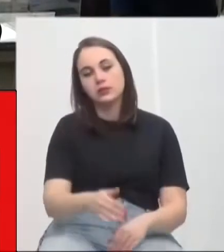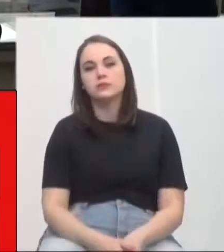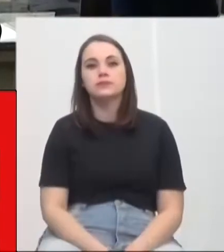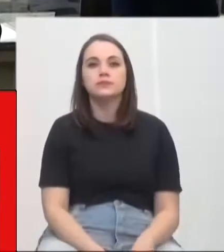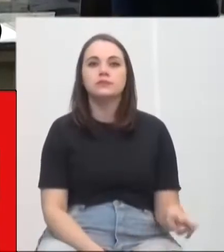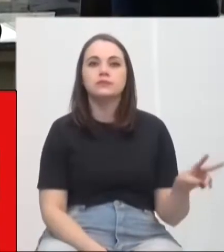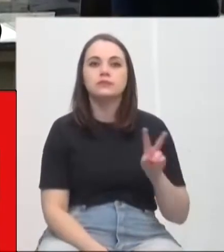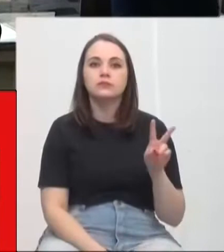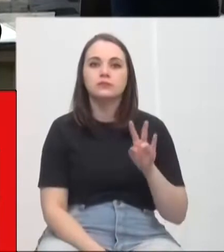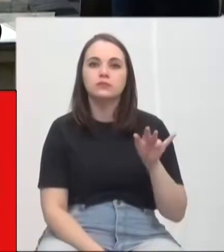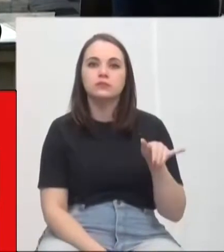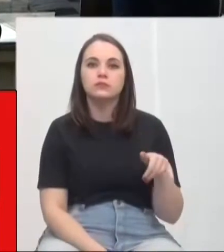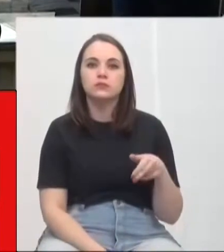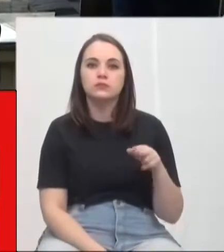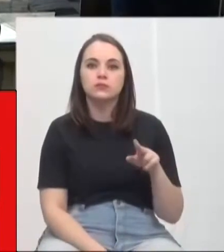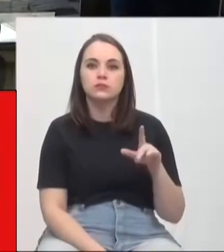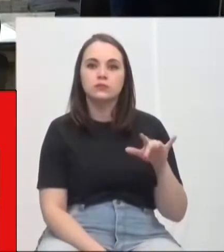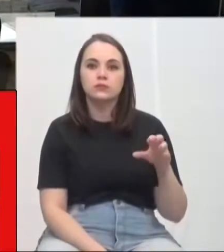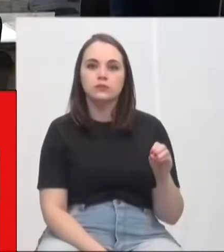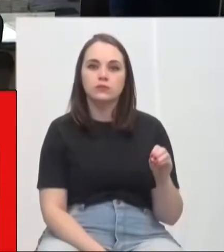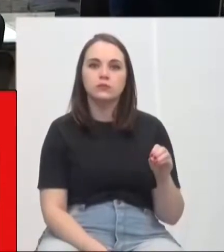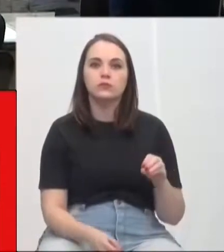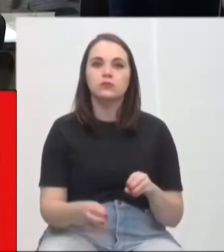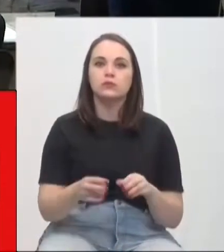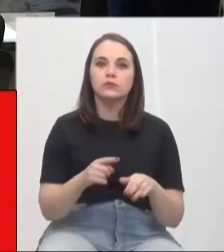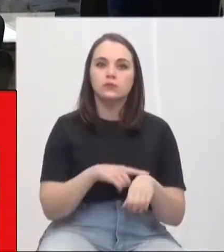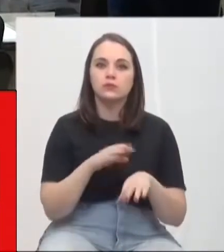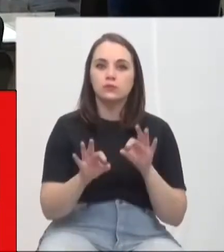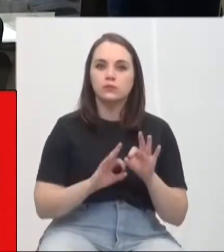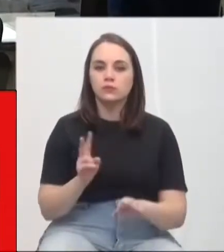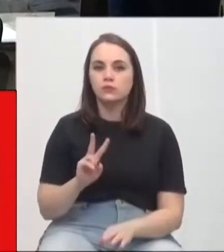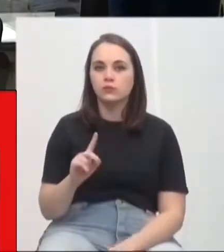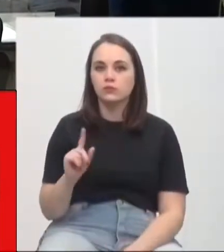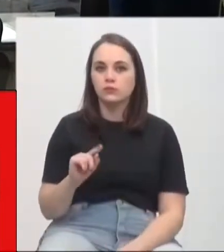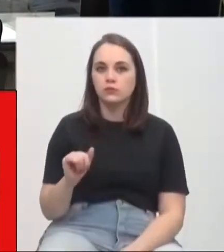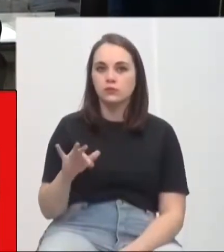Com a palavra o vereador Júlio Kaminski. Declina a questão de ordem, você diz ao vereador Zairon.